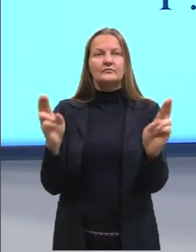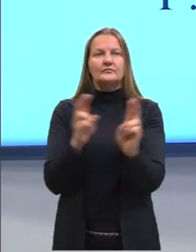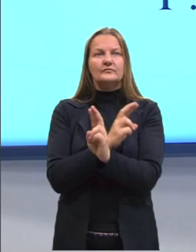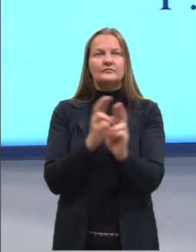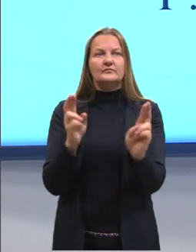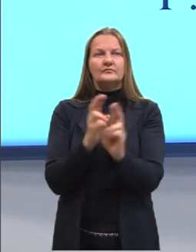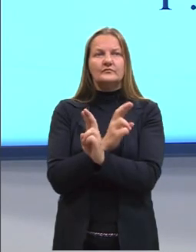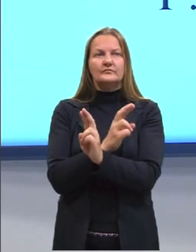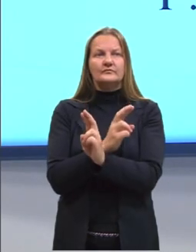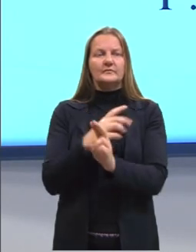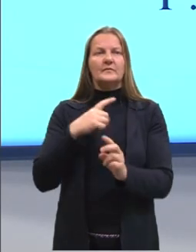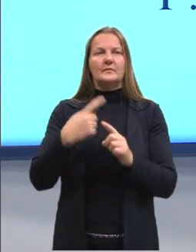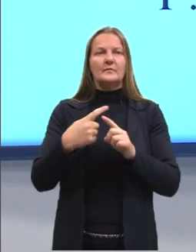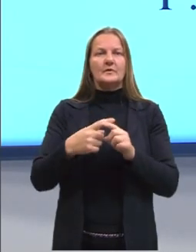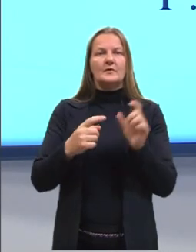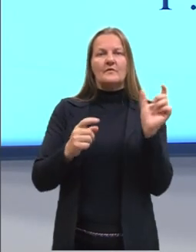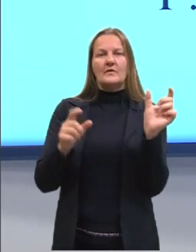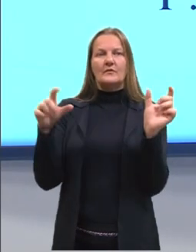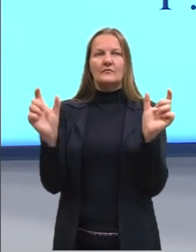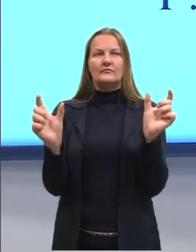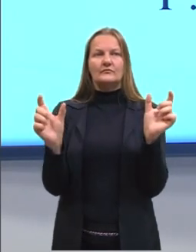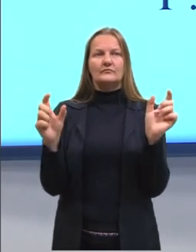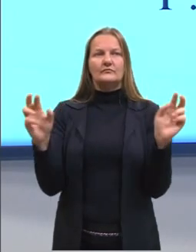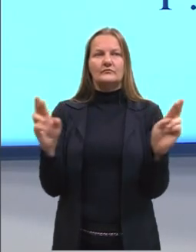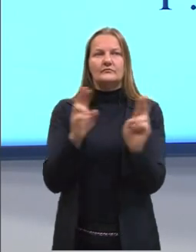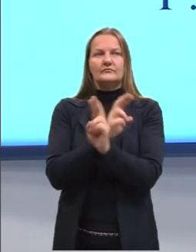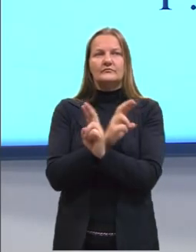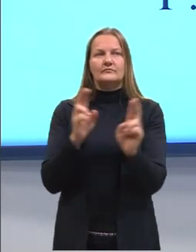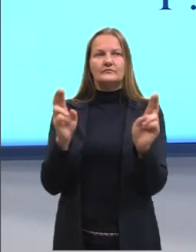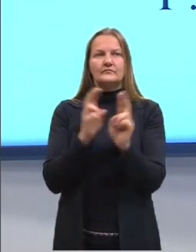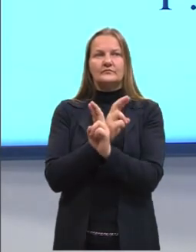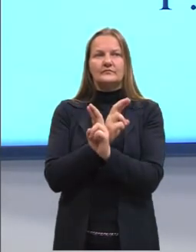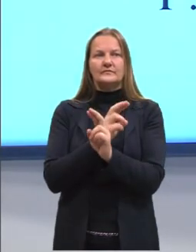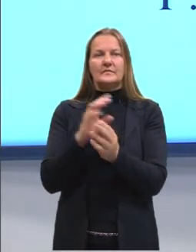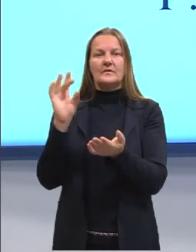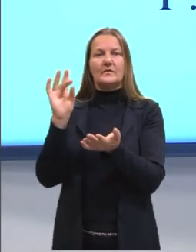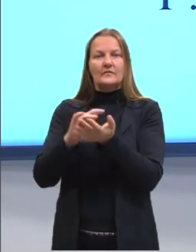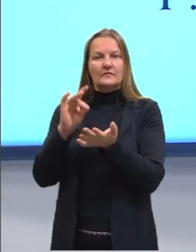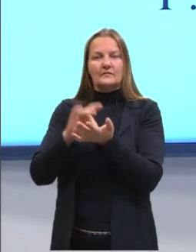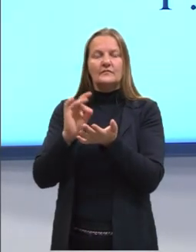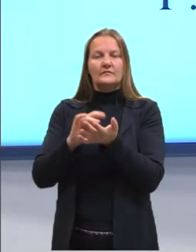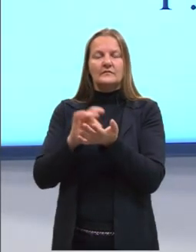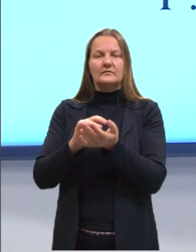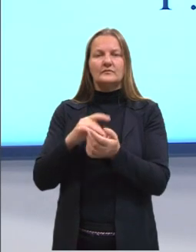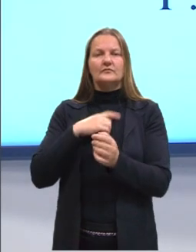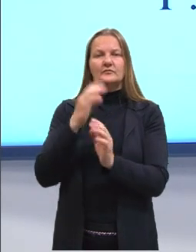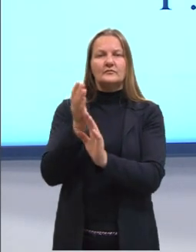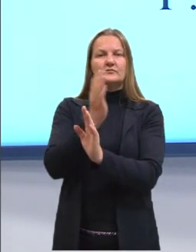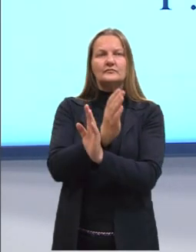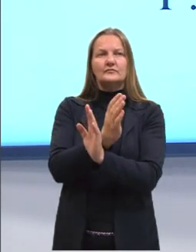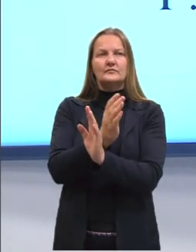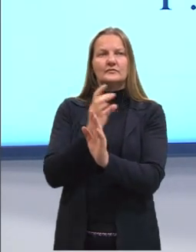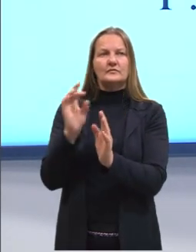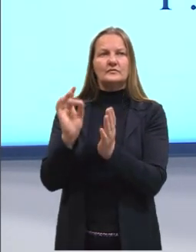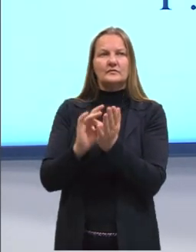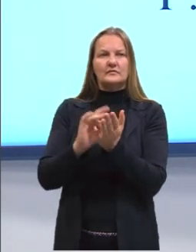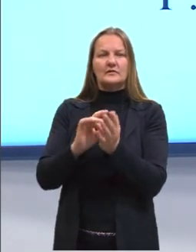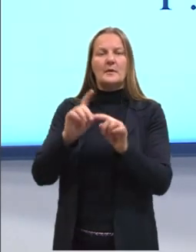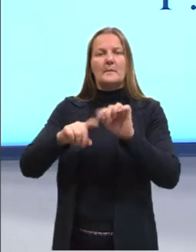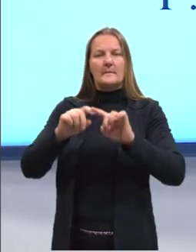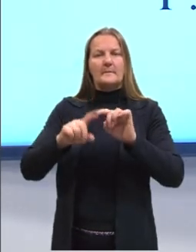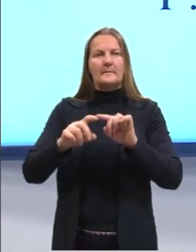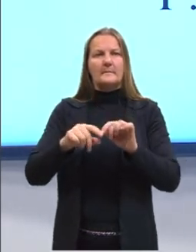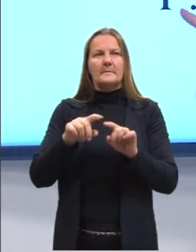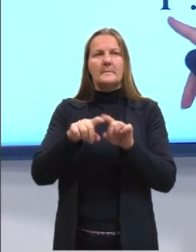si. Porque esses dois valores aqui, de uma certa forma, eles vão ser fixos. Claro que esse aqui depende da quantidade de matéria.